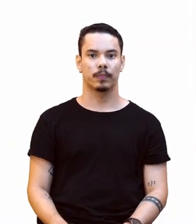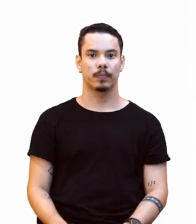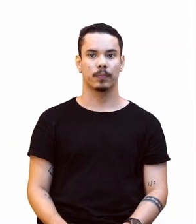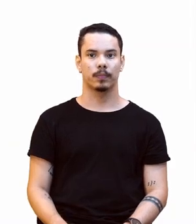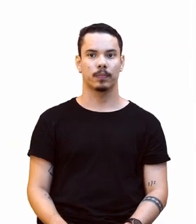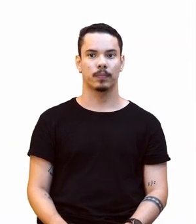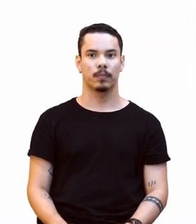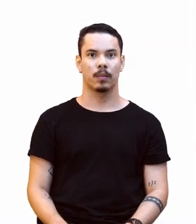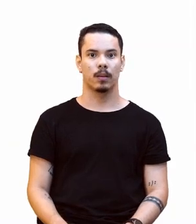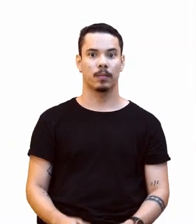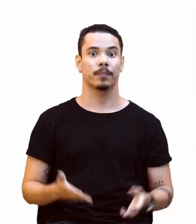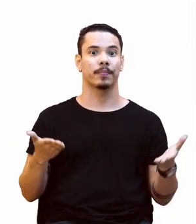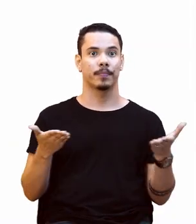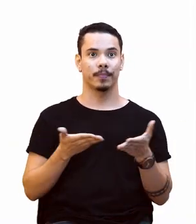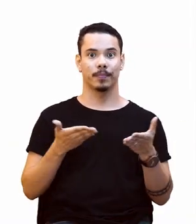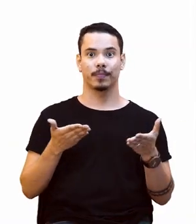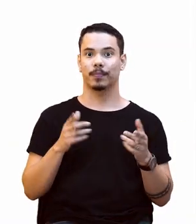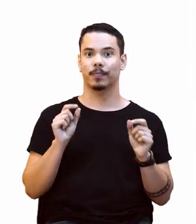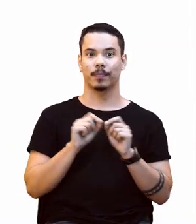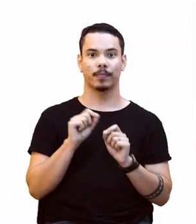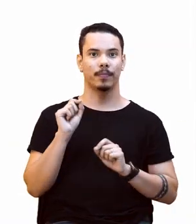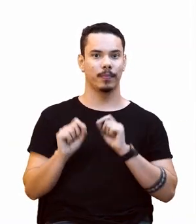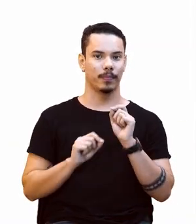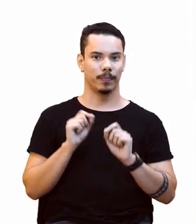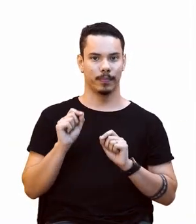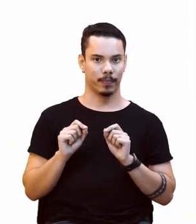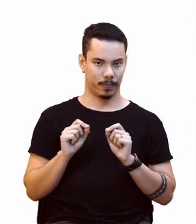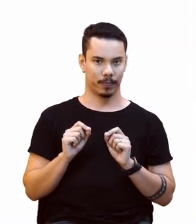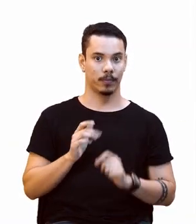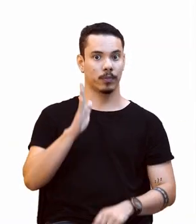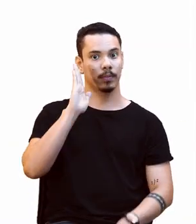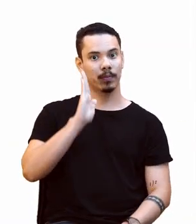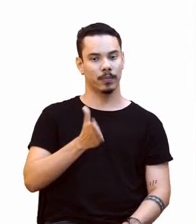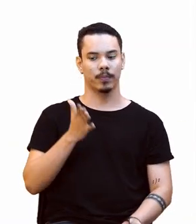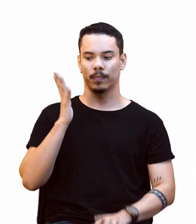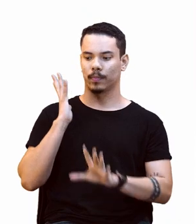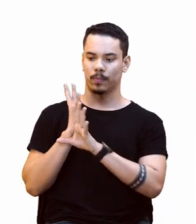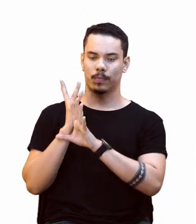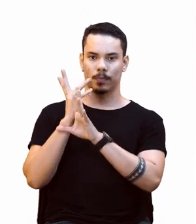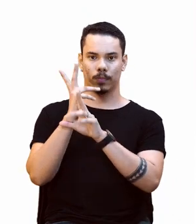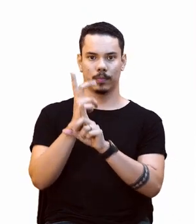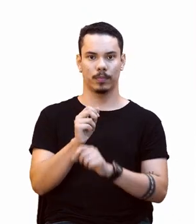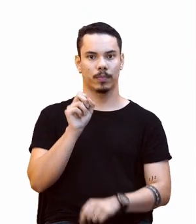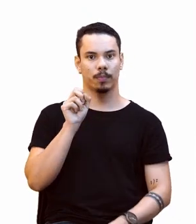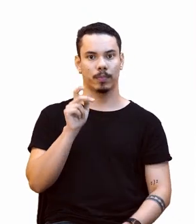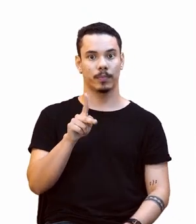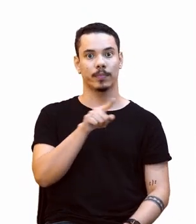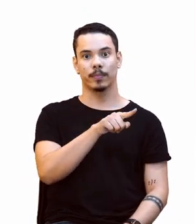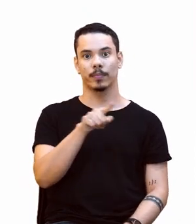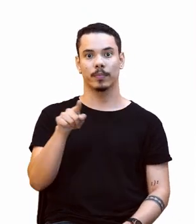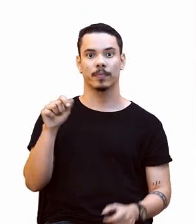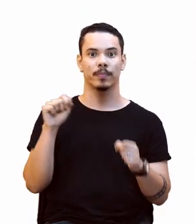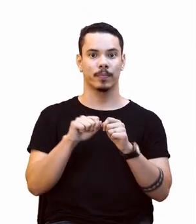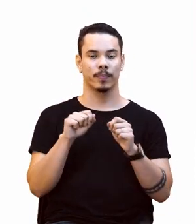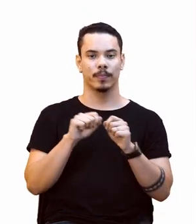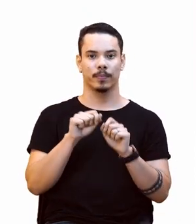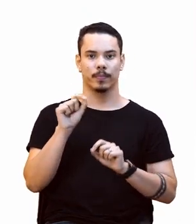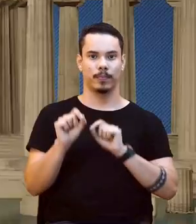E agora, pessoal, olha aí. Fizemos a nossa revisão e vocês agora vão fazer o quê? Vem aqui comigo.